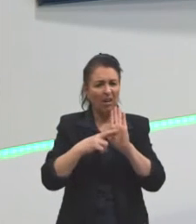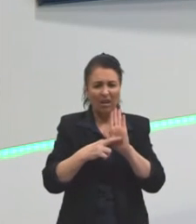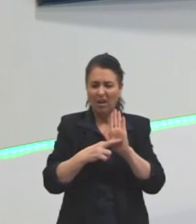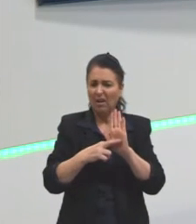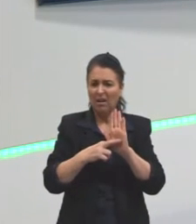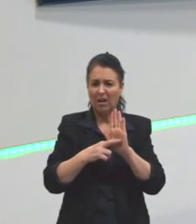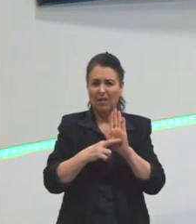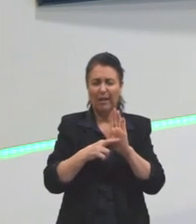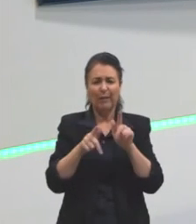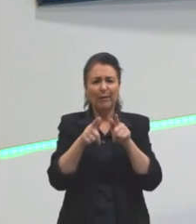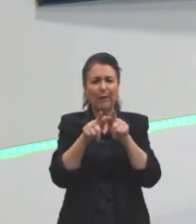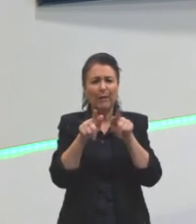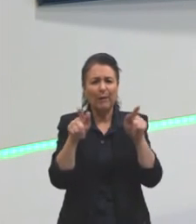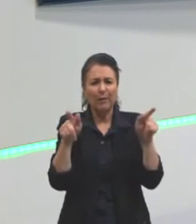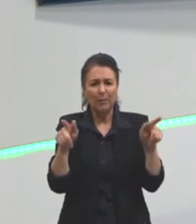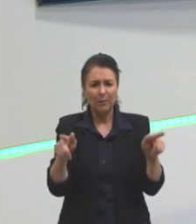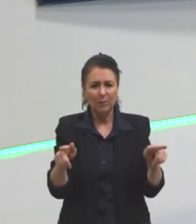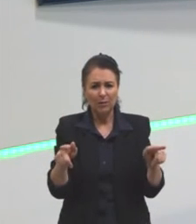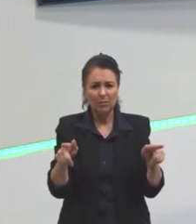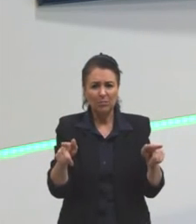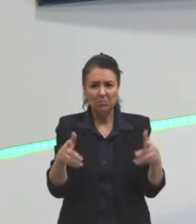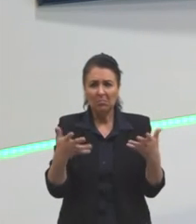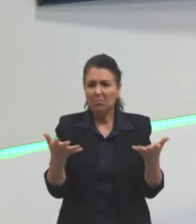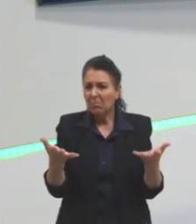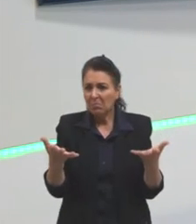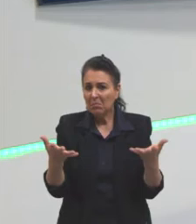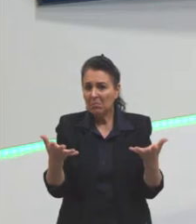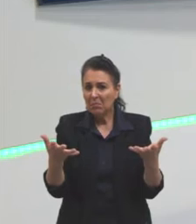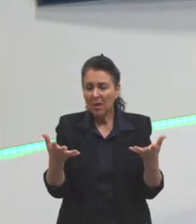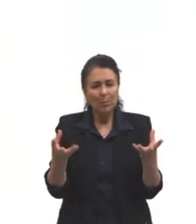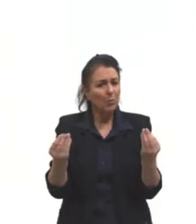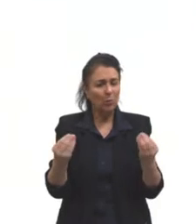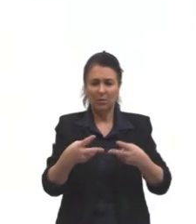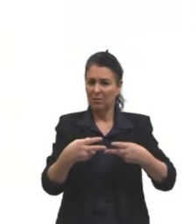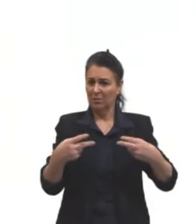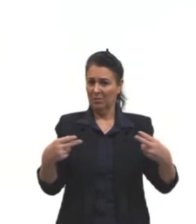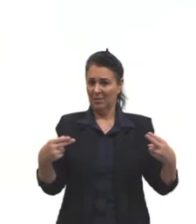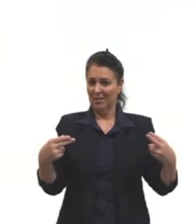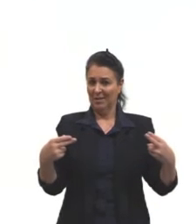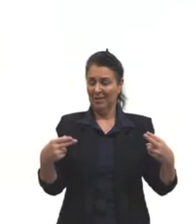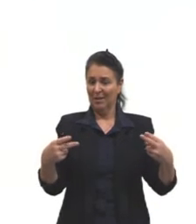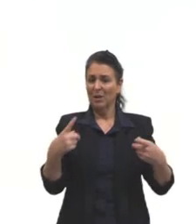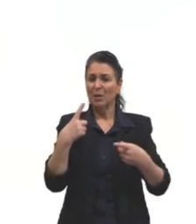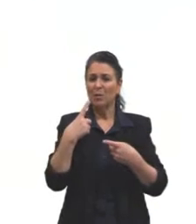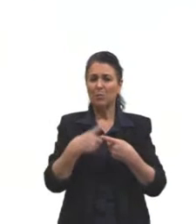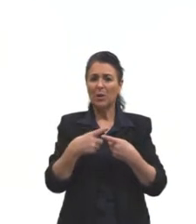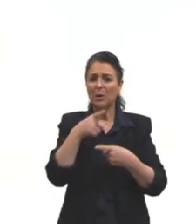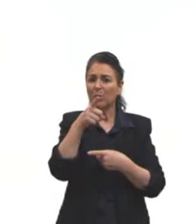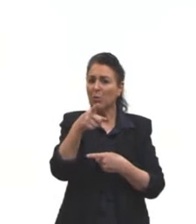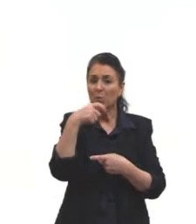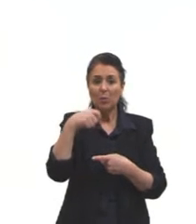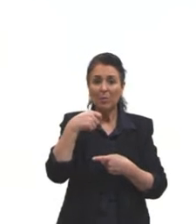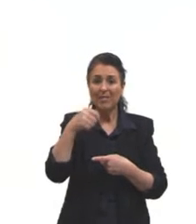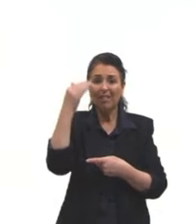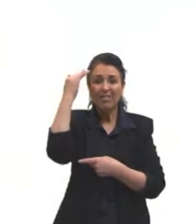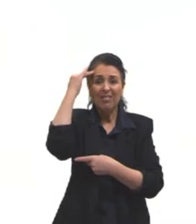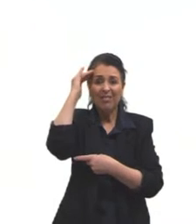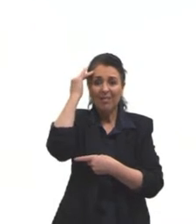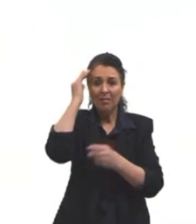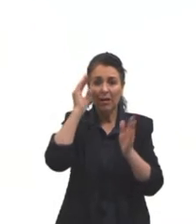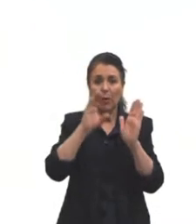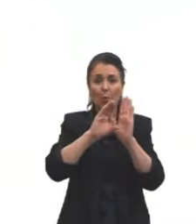por exemplo, é claro que vocês vão achar que isso está sobrecarregando vocês. Porque vocês não precisam entender o